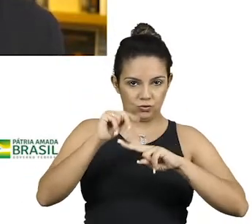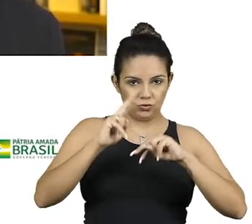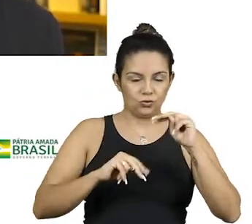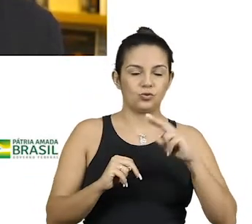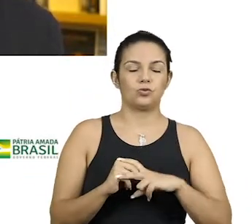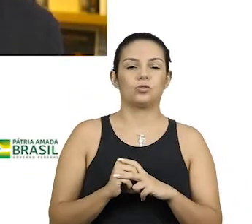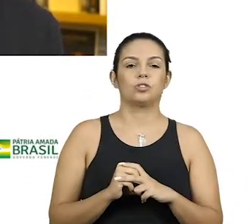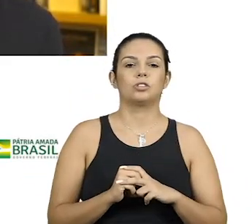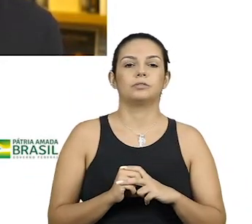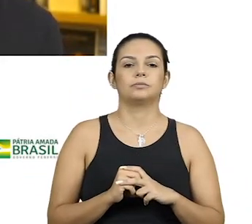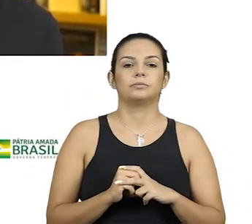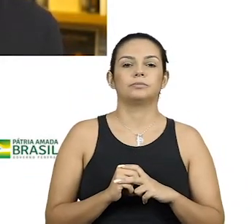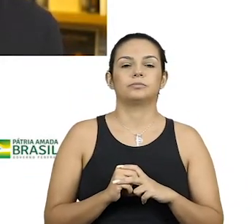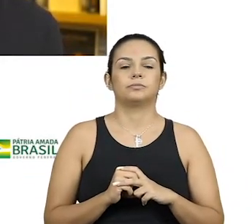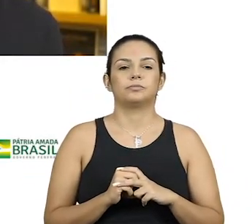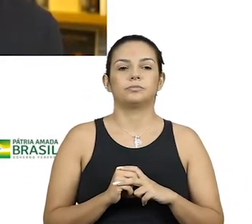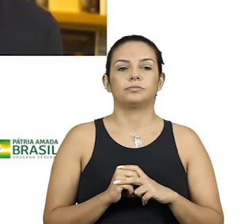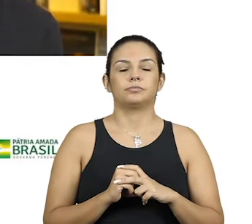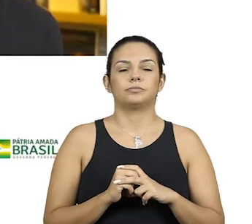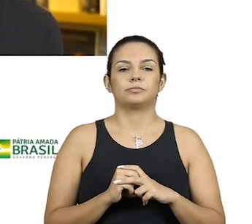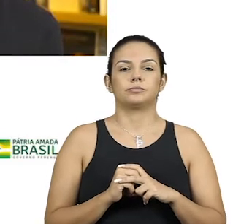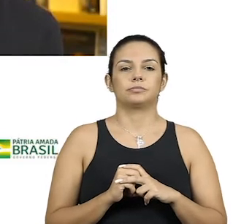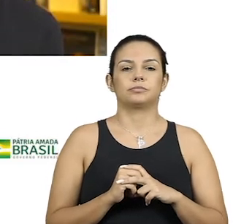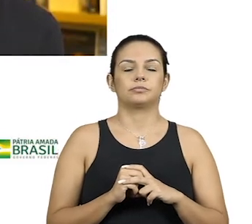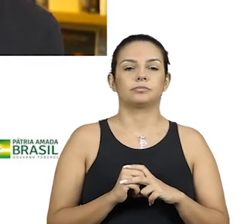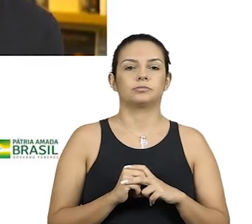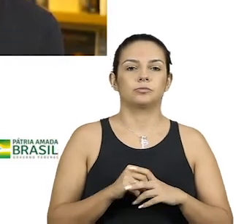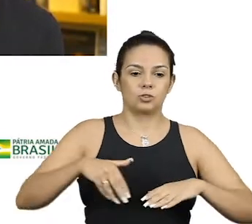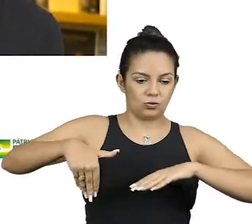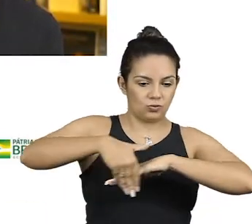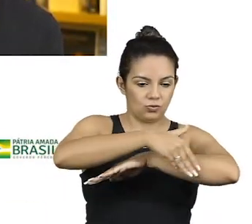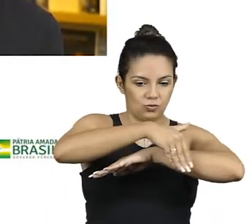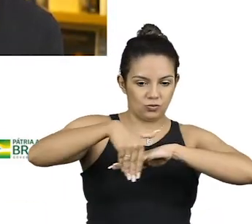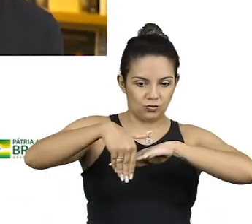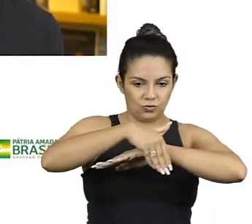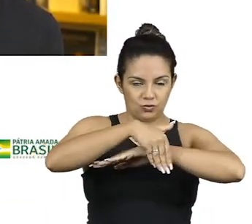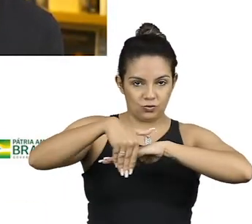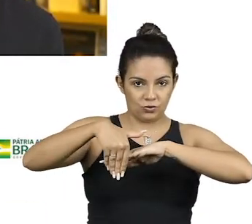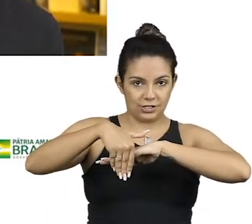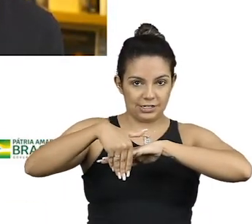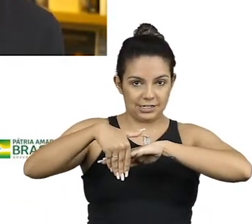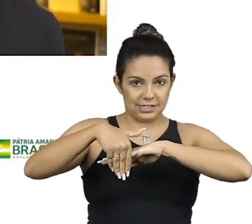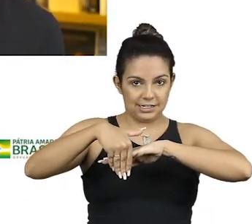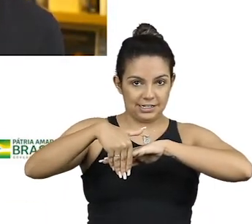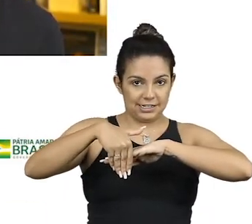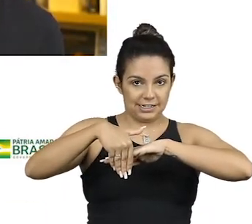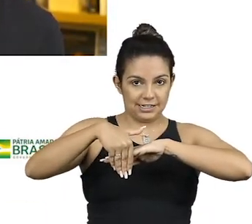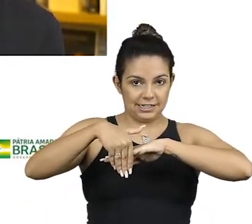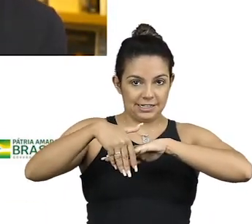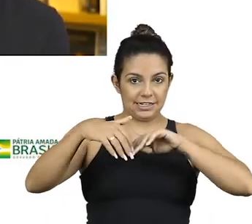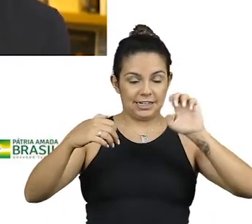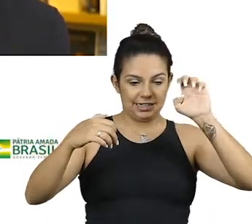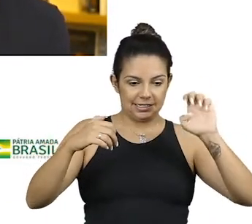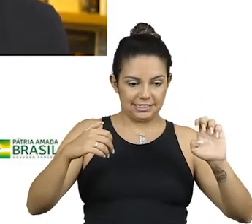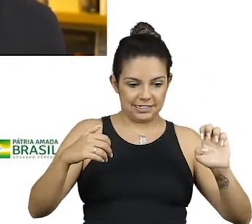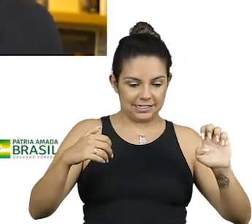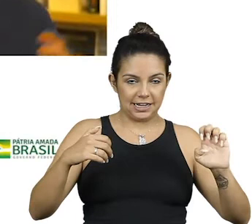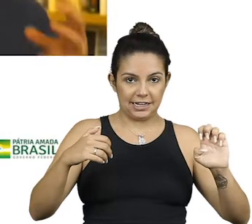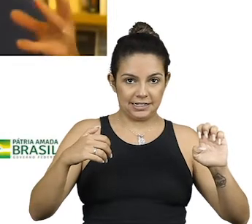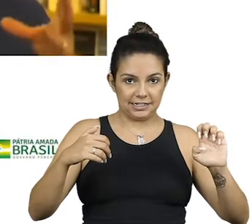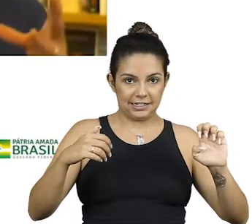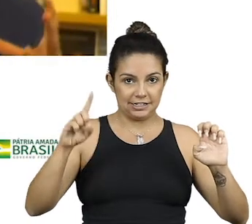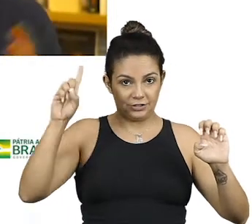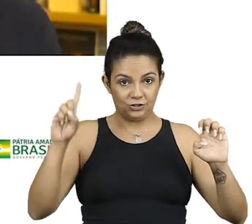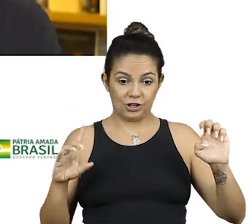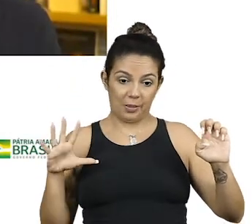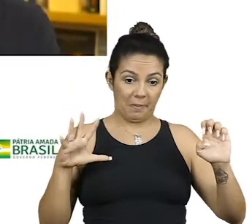ali uma virada. as ruas deixam de ser monopólio da esquerda, do PT e da esquerda. Ao contrário, a